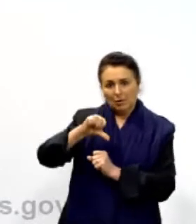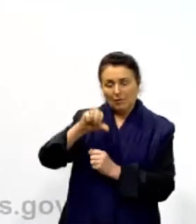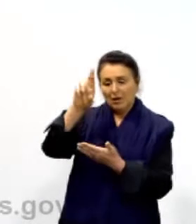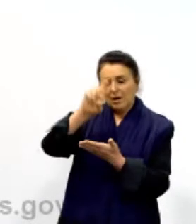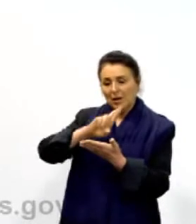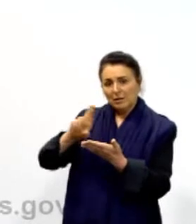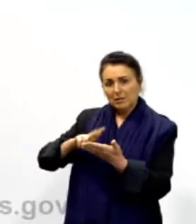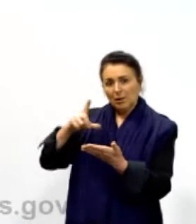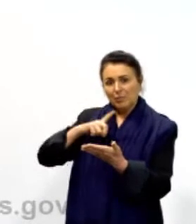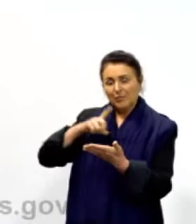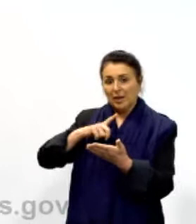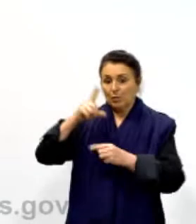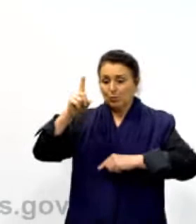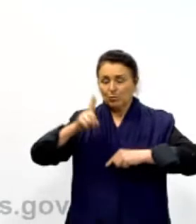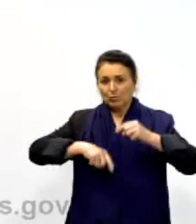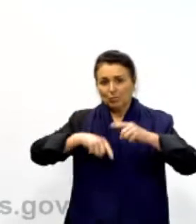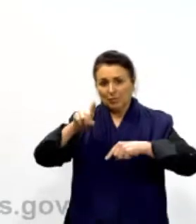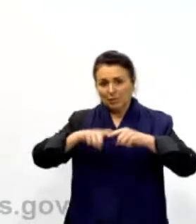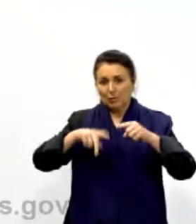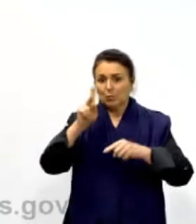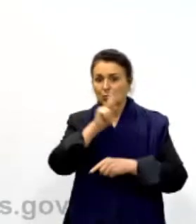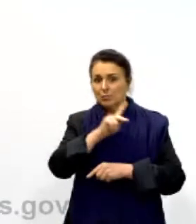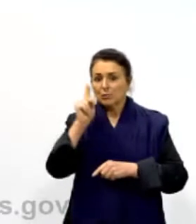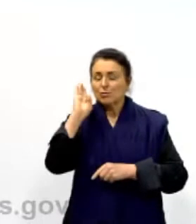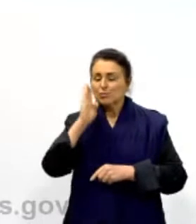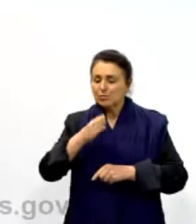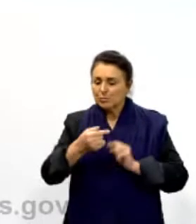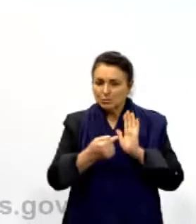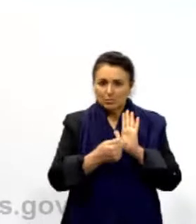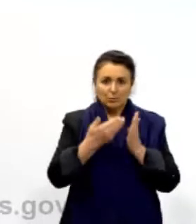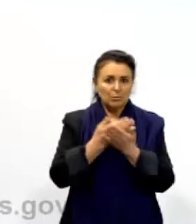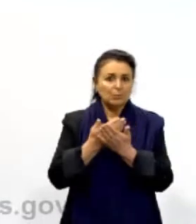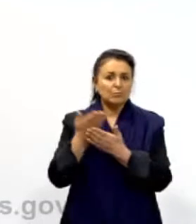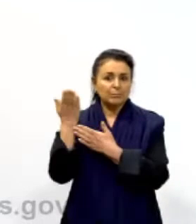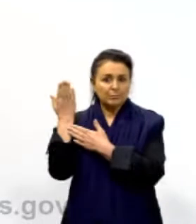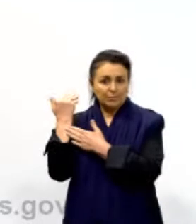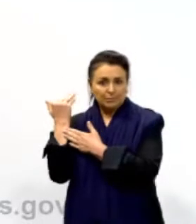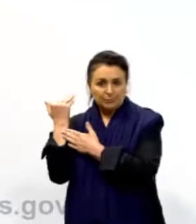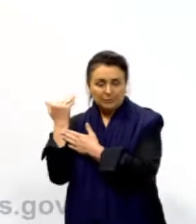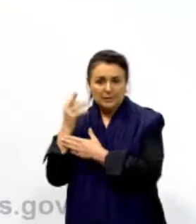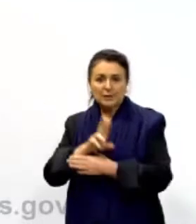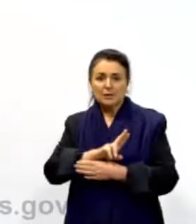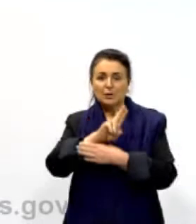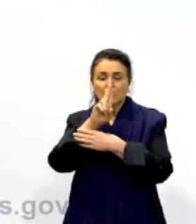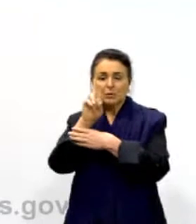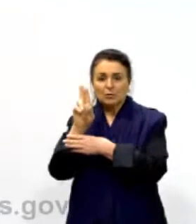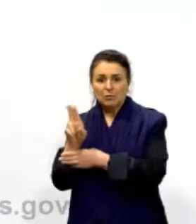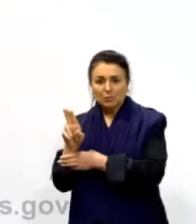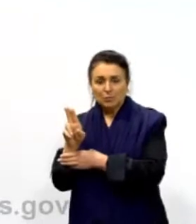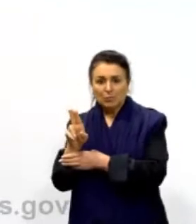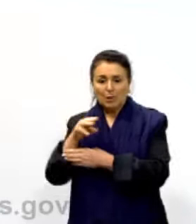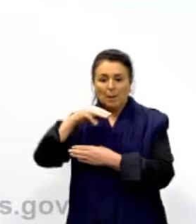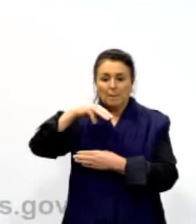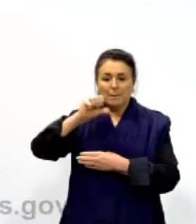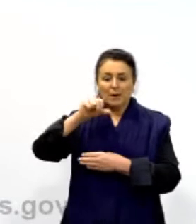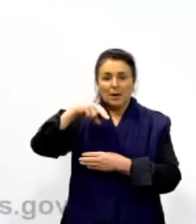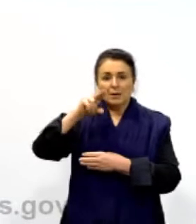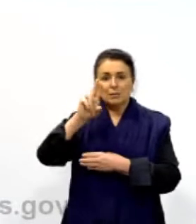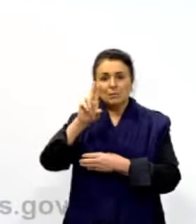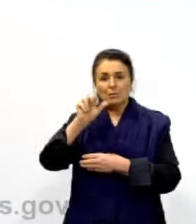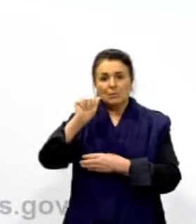está disponível no material que eu já mostrei aqui em aulas anteriores para vocês, que se chama Manual do